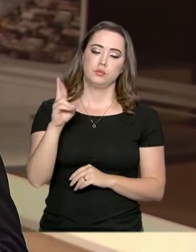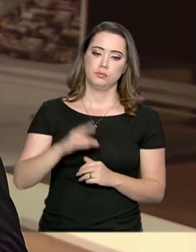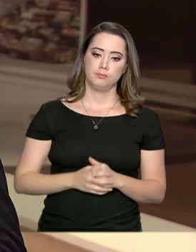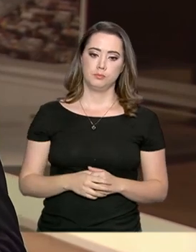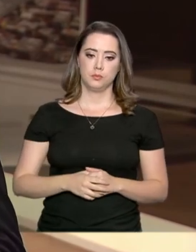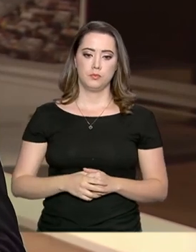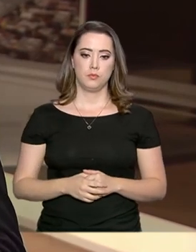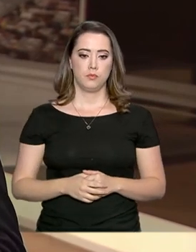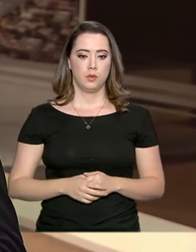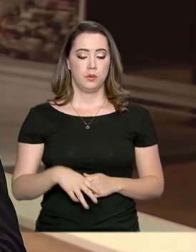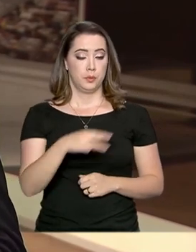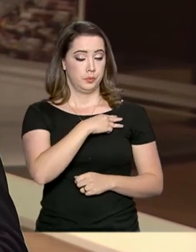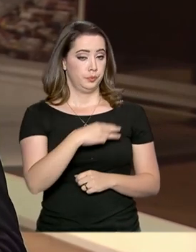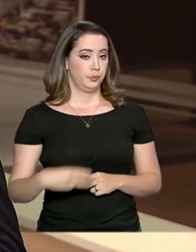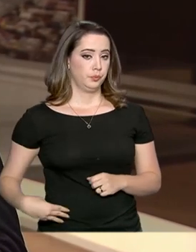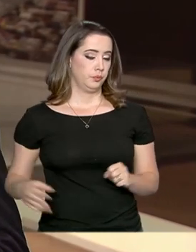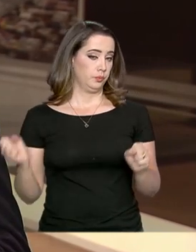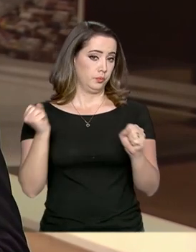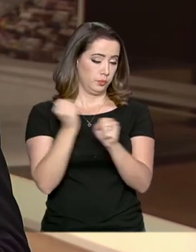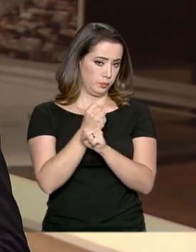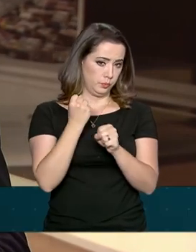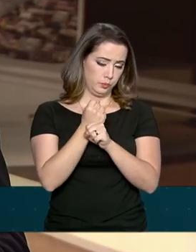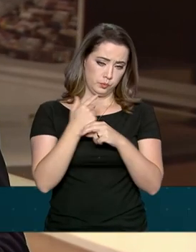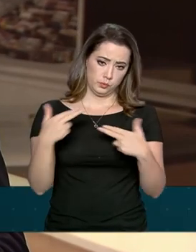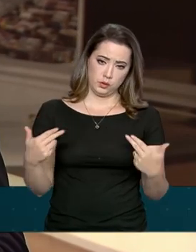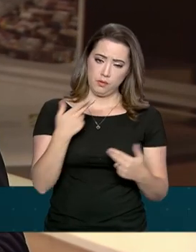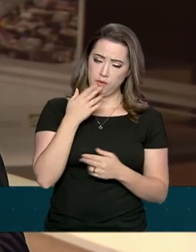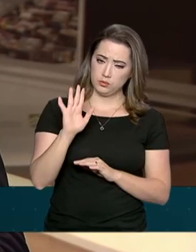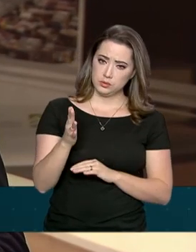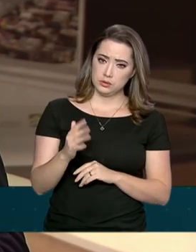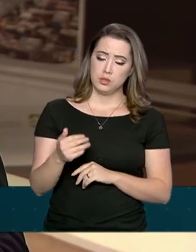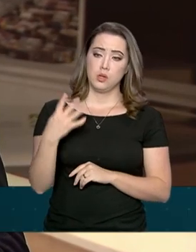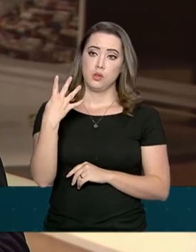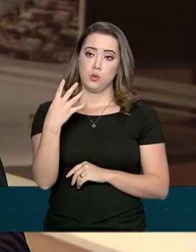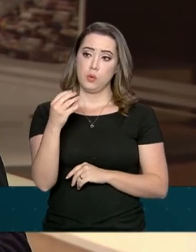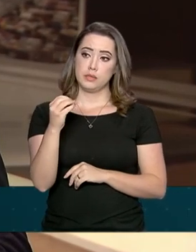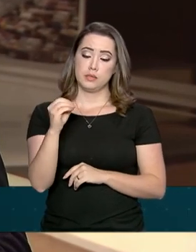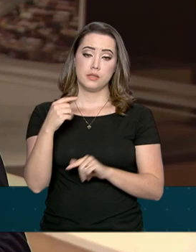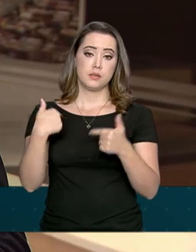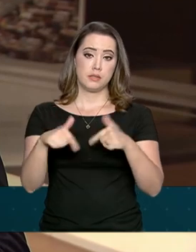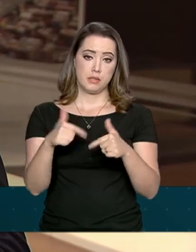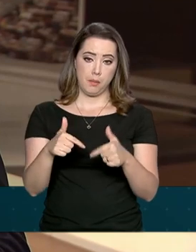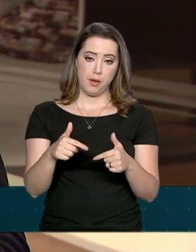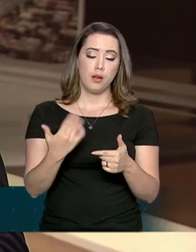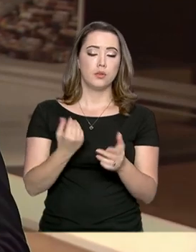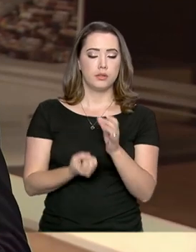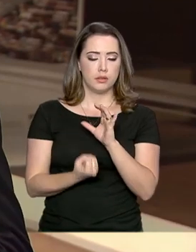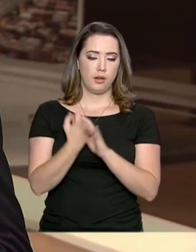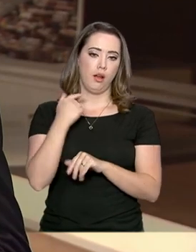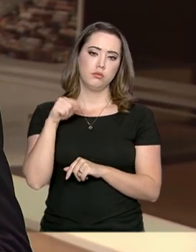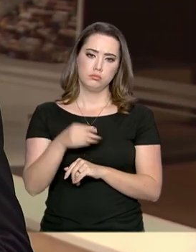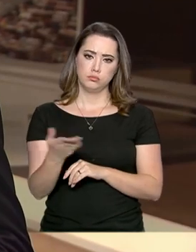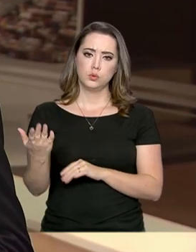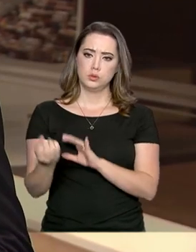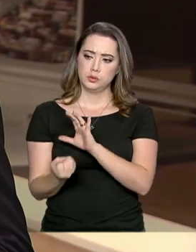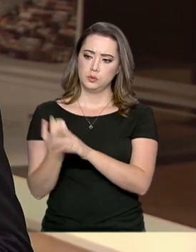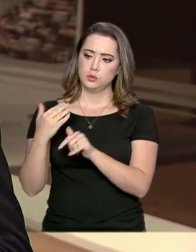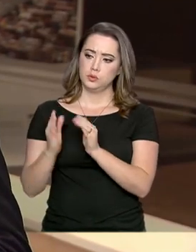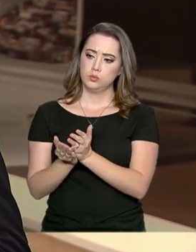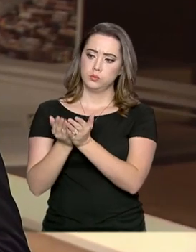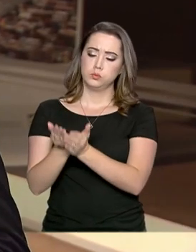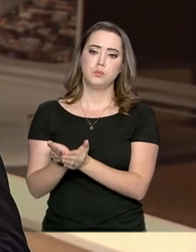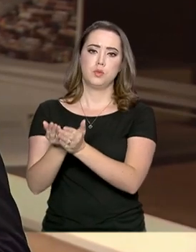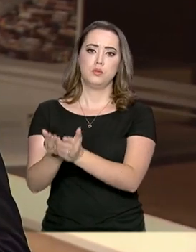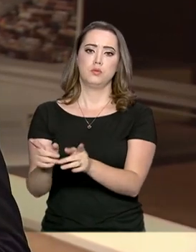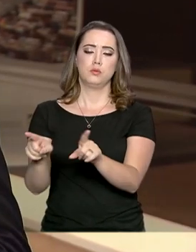ministro da Infraestrutura, Tarcísio Gomes de Freitas, estima que cerca de 400 empregos diretos devam ser criados. E isso é apenas uma